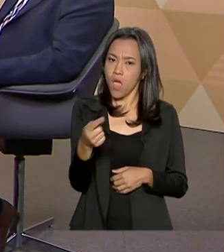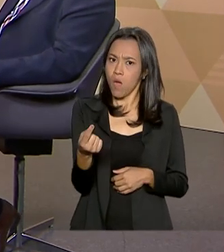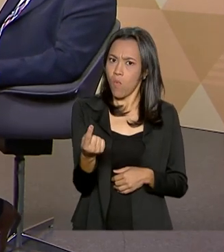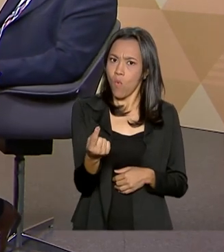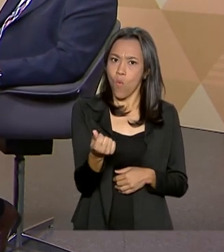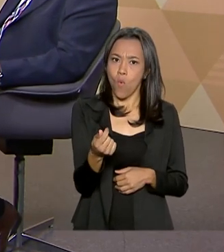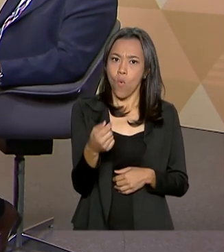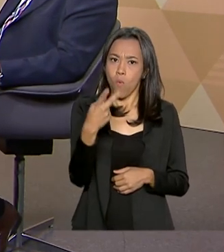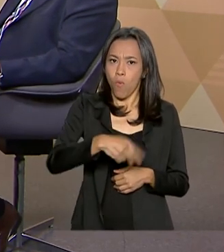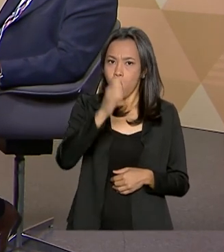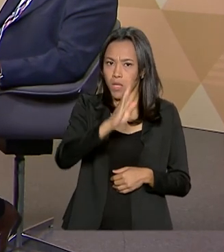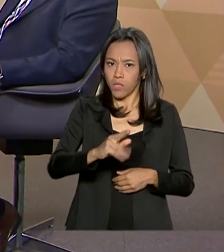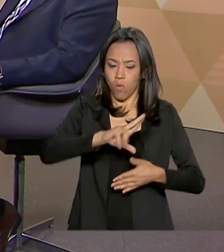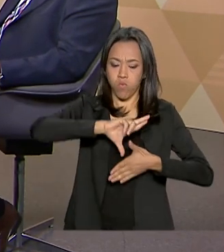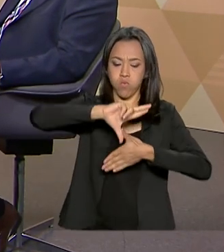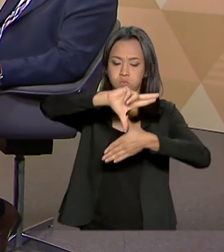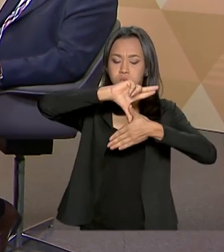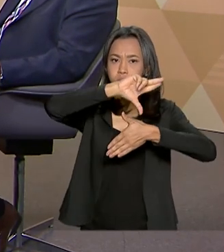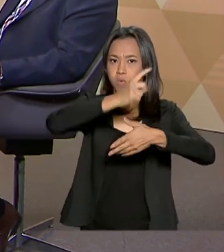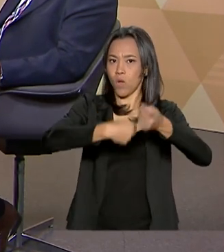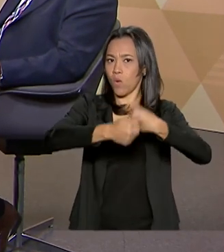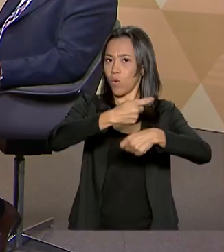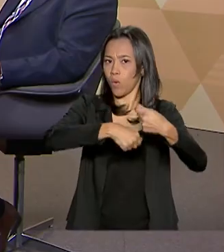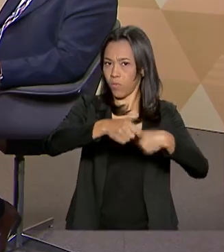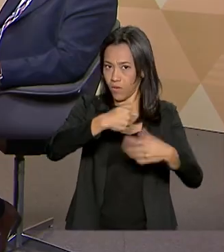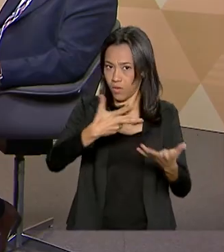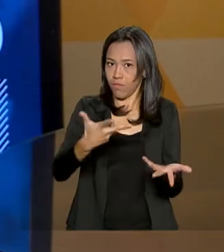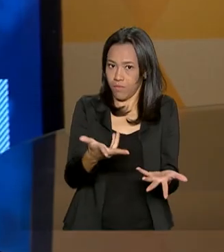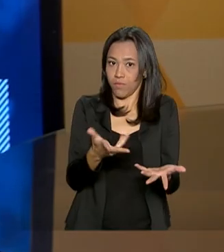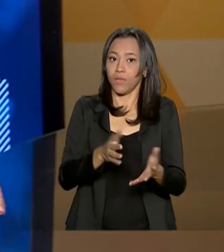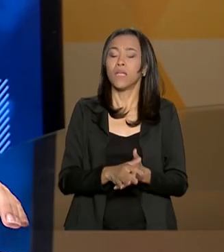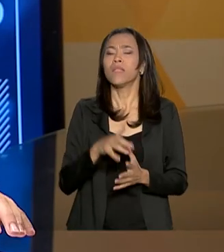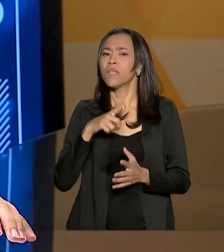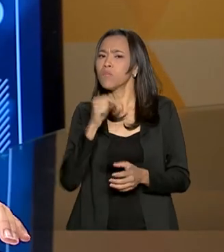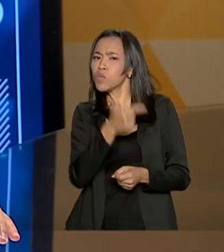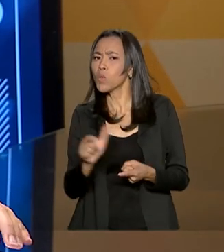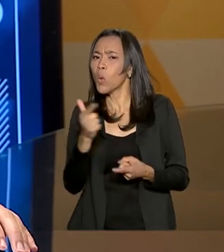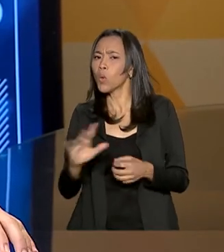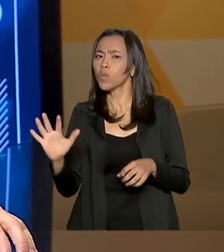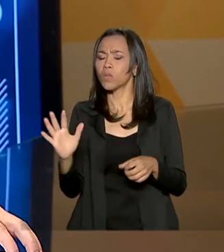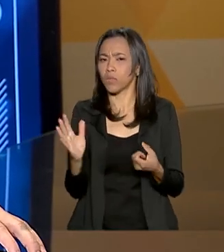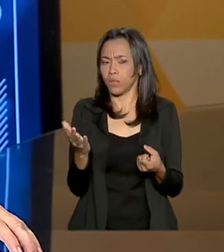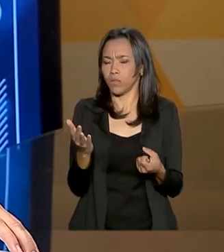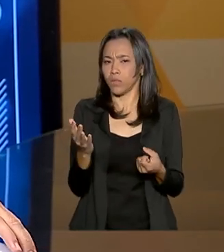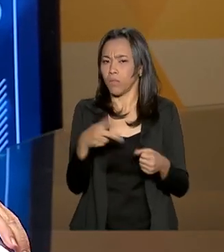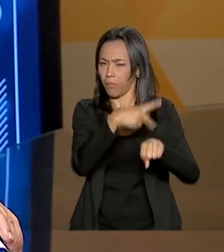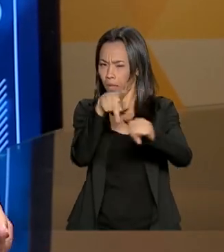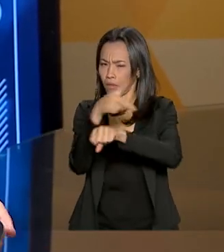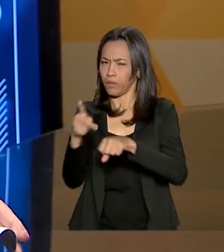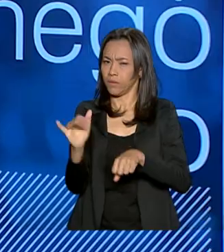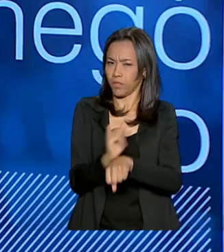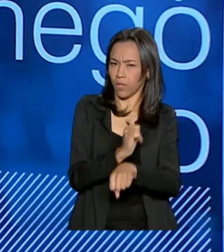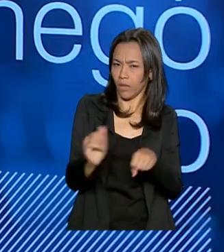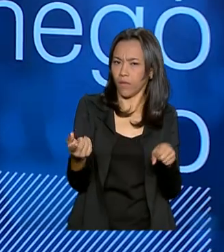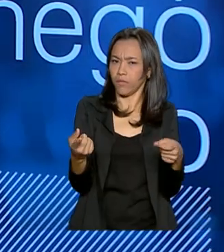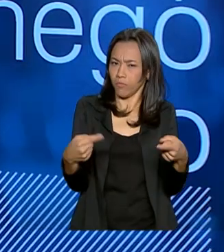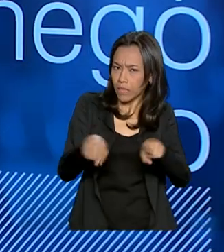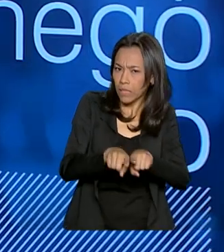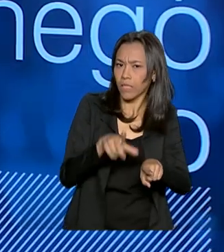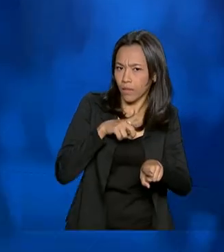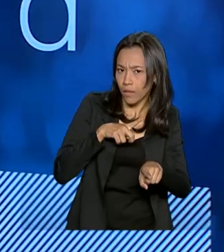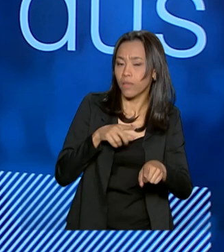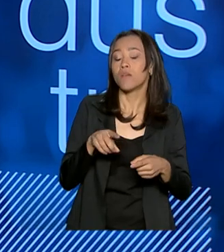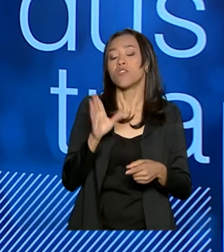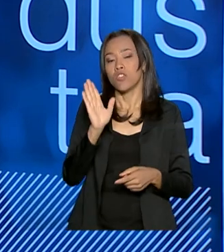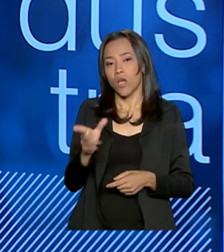Latina. Temos outros parceiros estratégicos a explorar essa parceria? Temos, fora a China